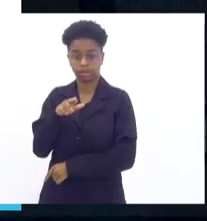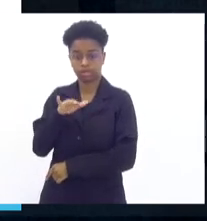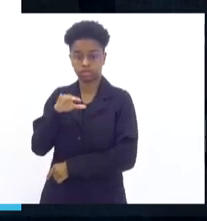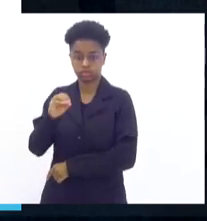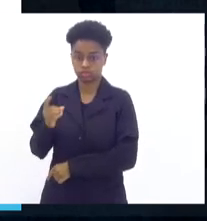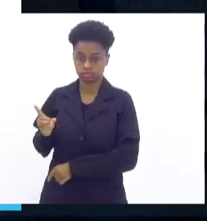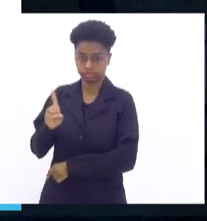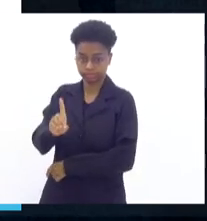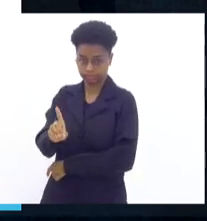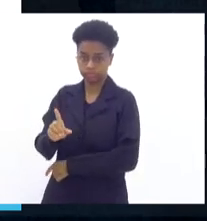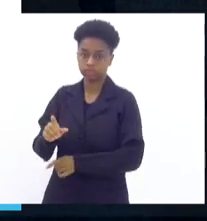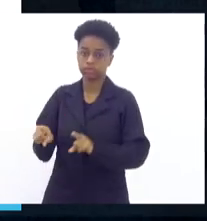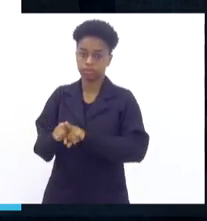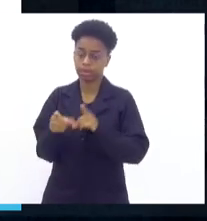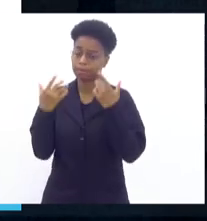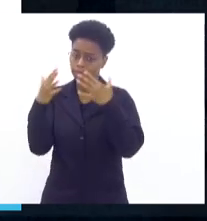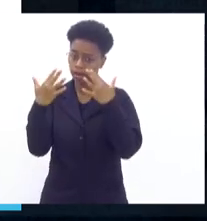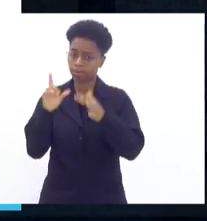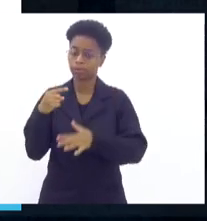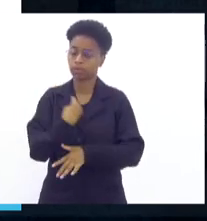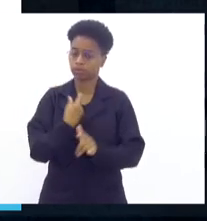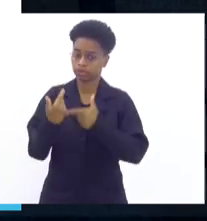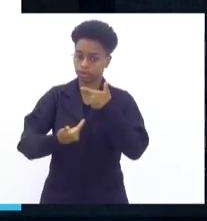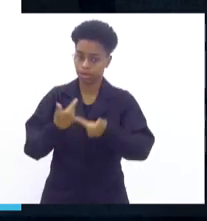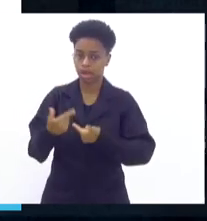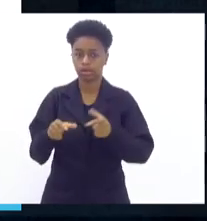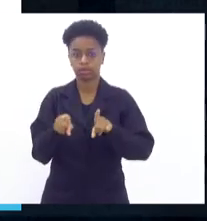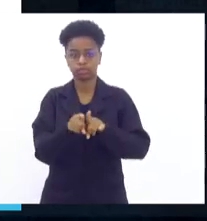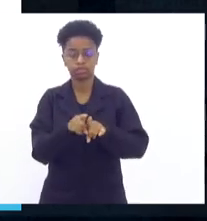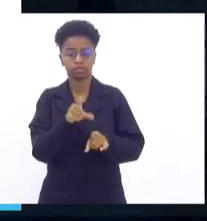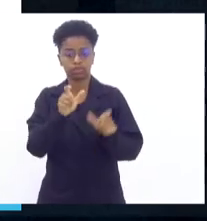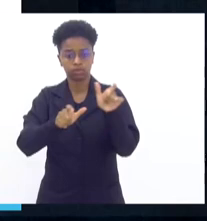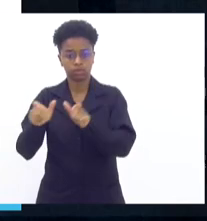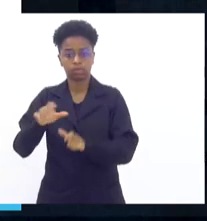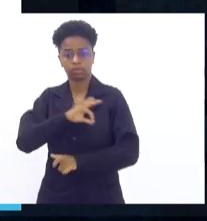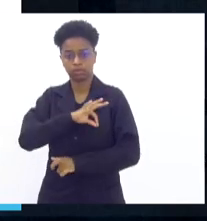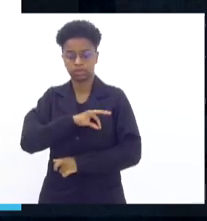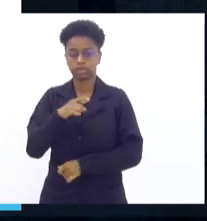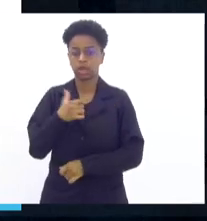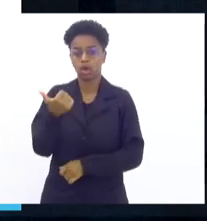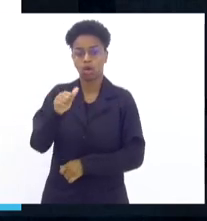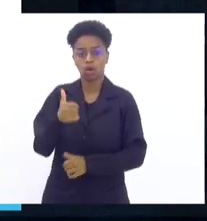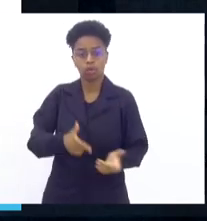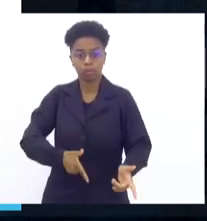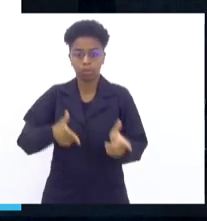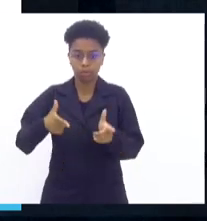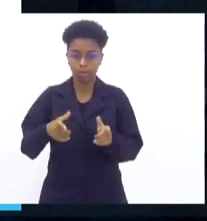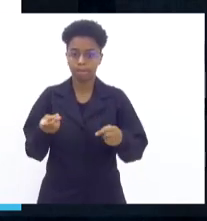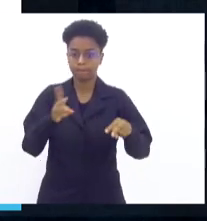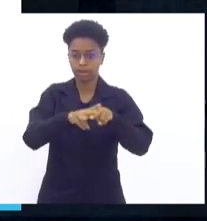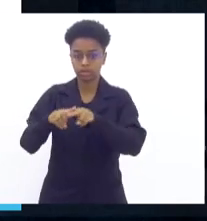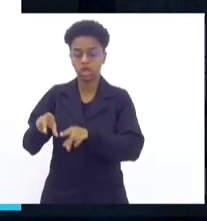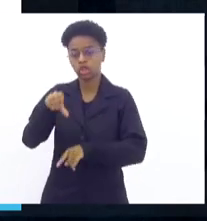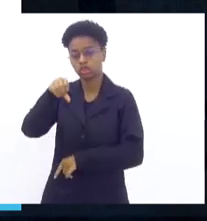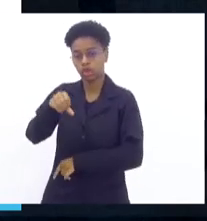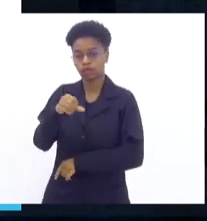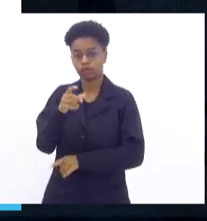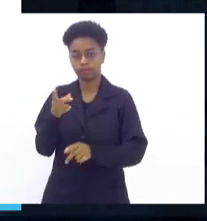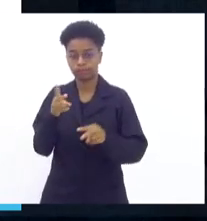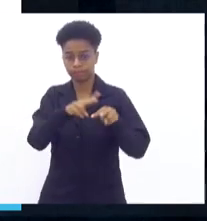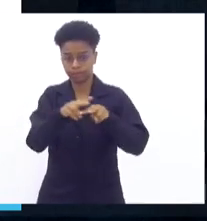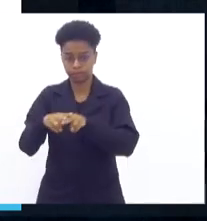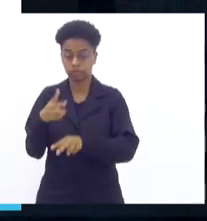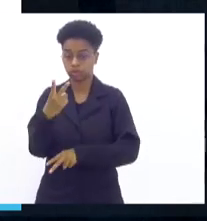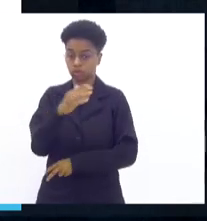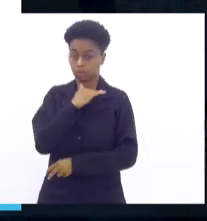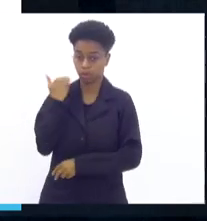parabenizando nossos policiais. Onze fuzis, nove elementos presos, dois mortos, dentre eles,